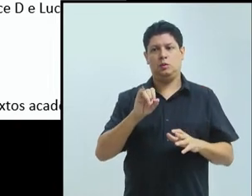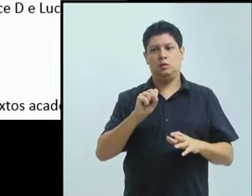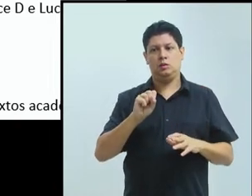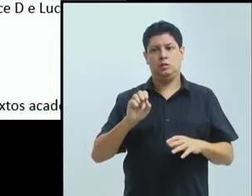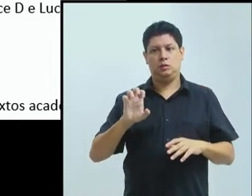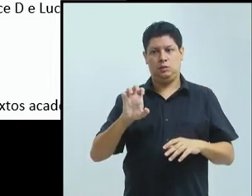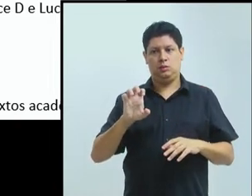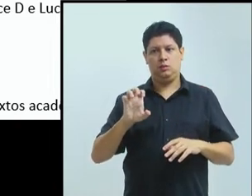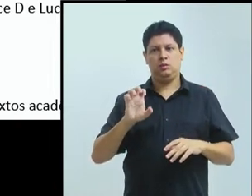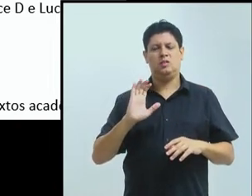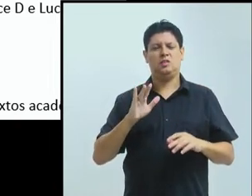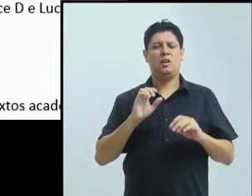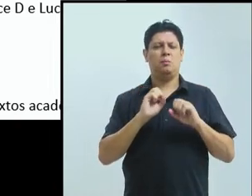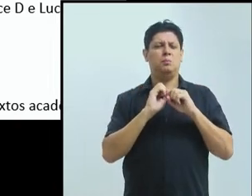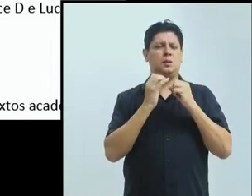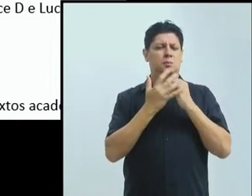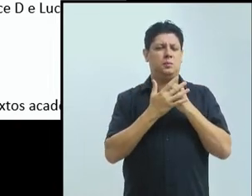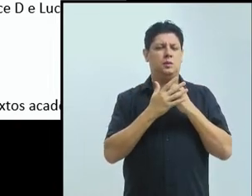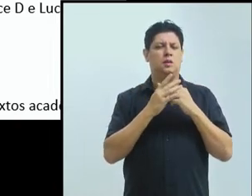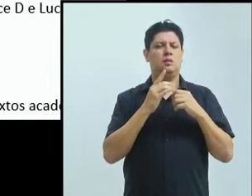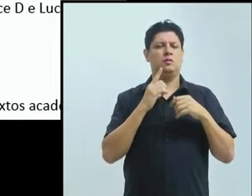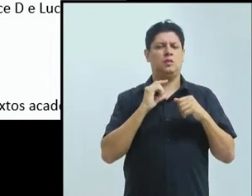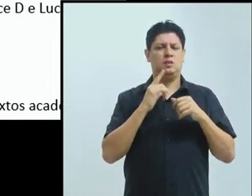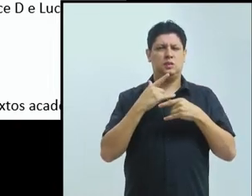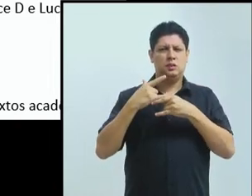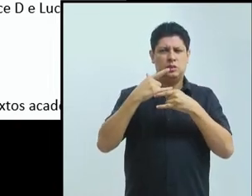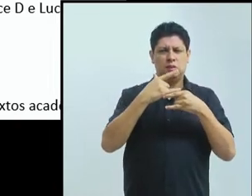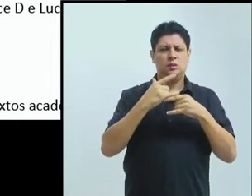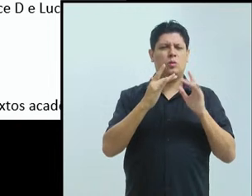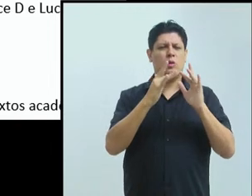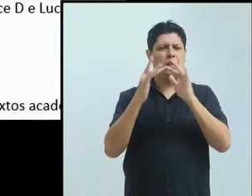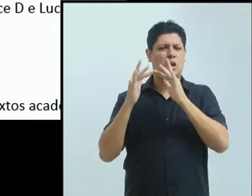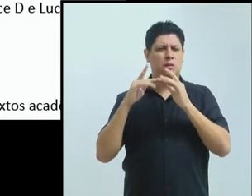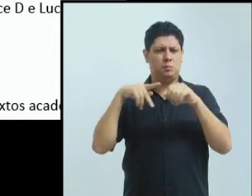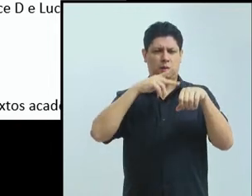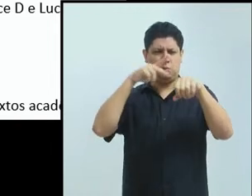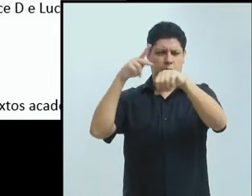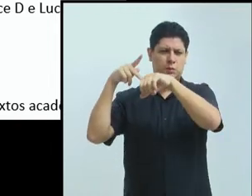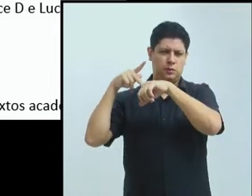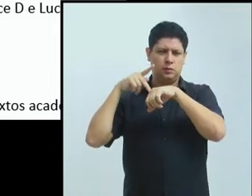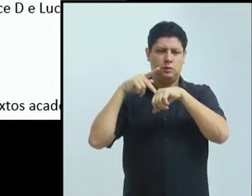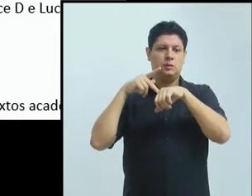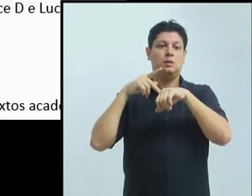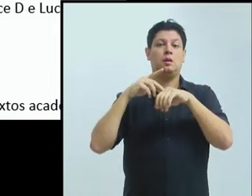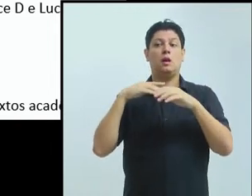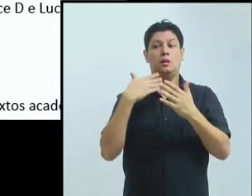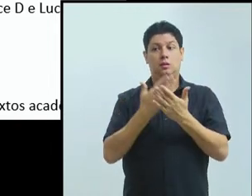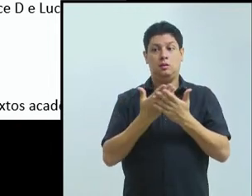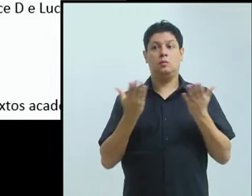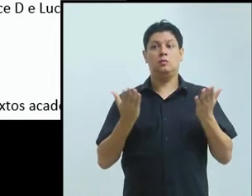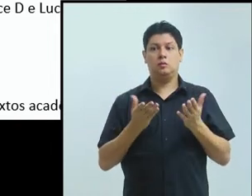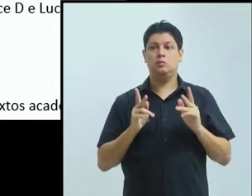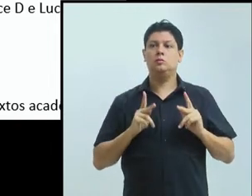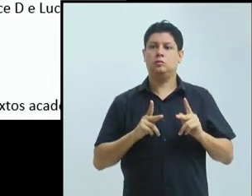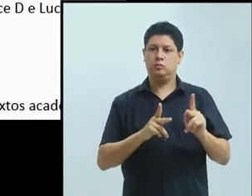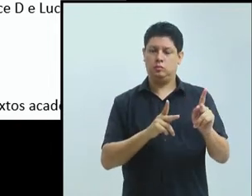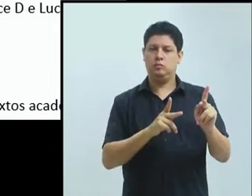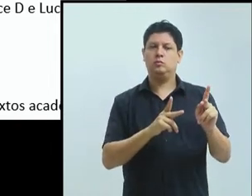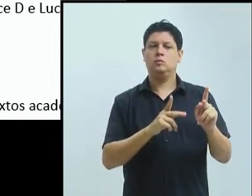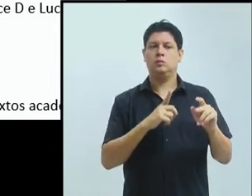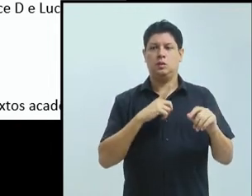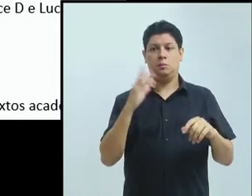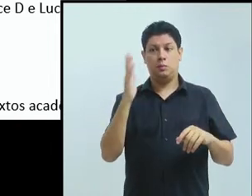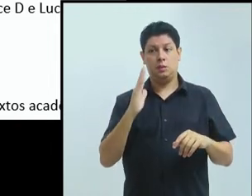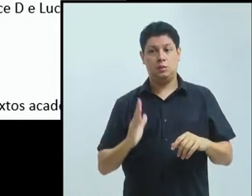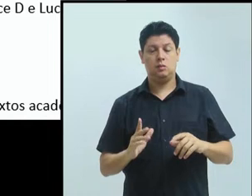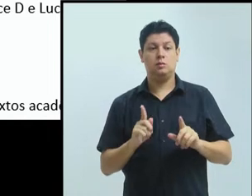ele continua. A gente continua fazendo algumas coisas online, mas a gente tem ainda pessoas de vários lugares do Brasil